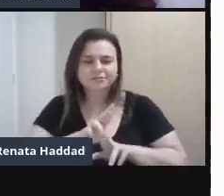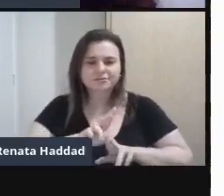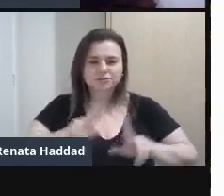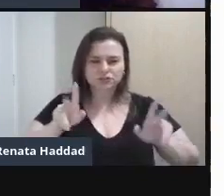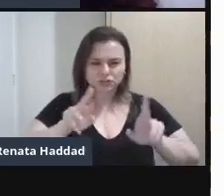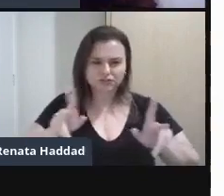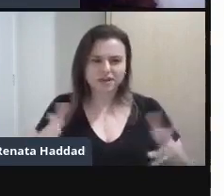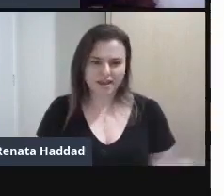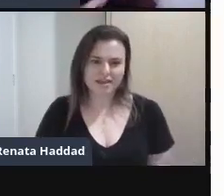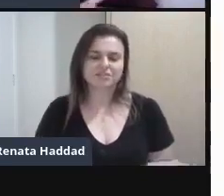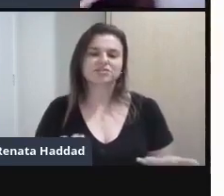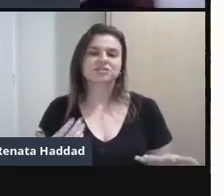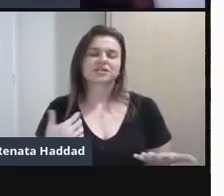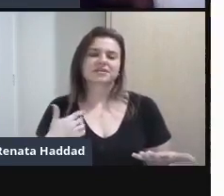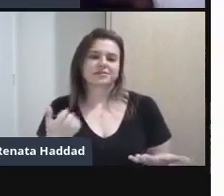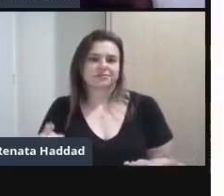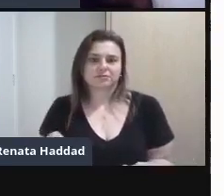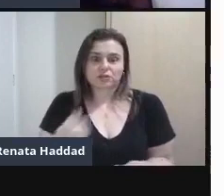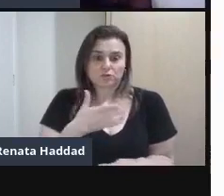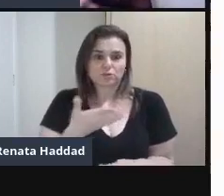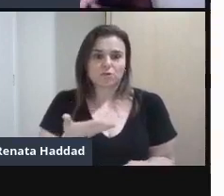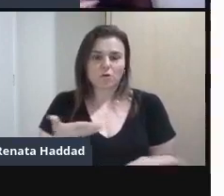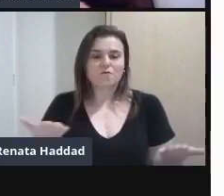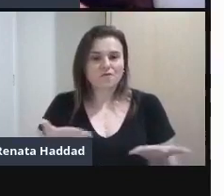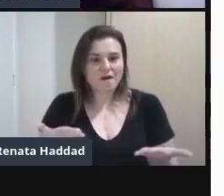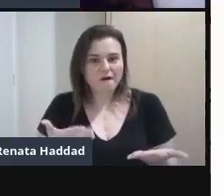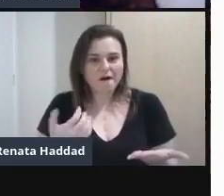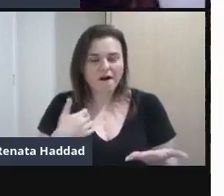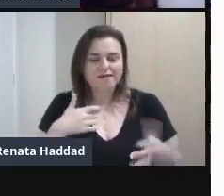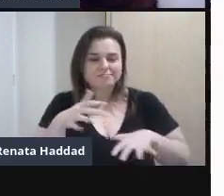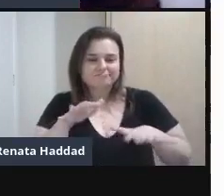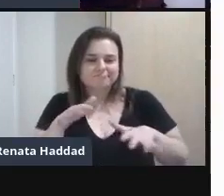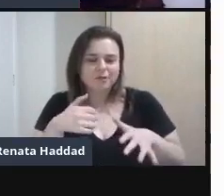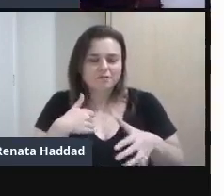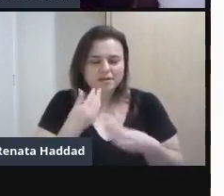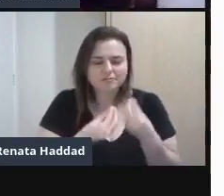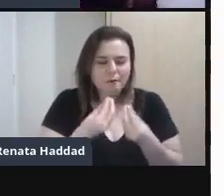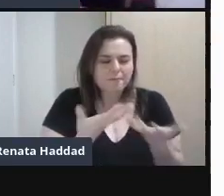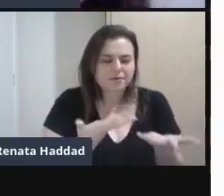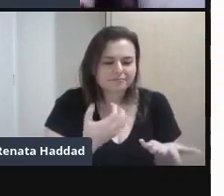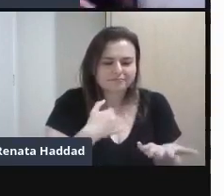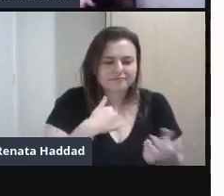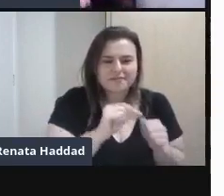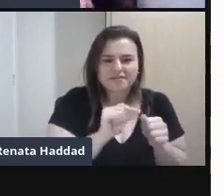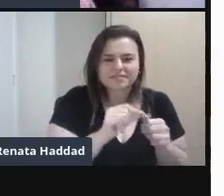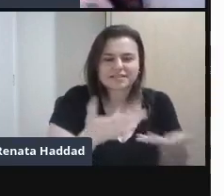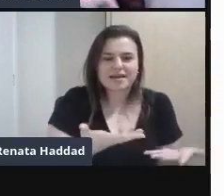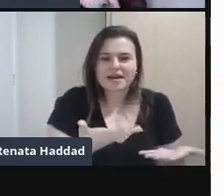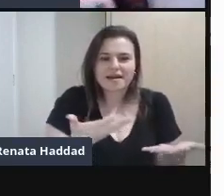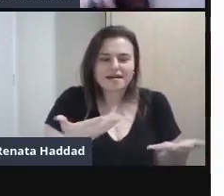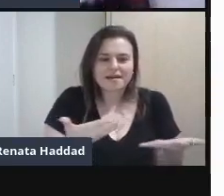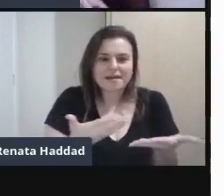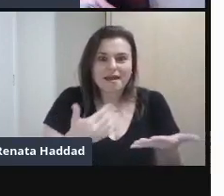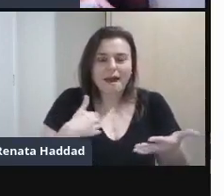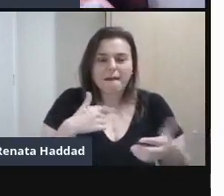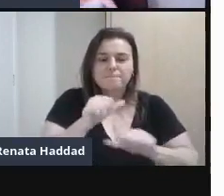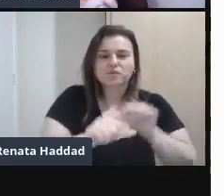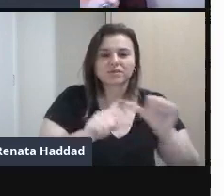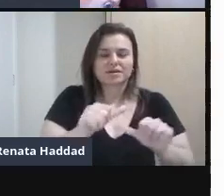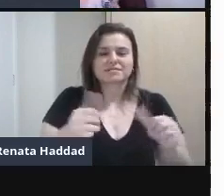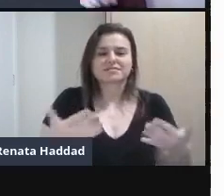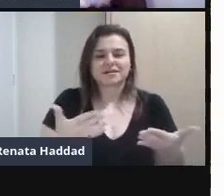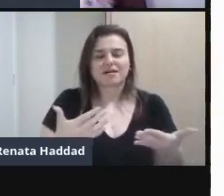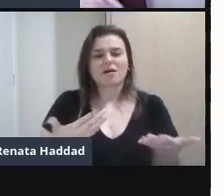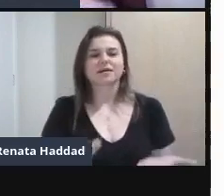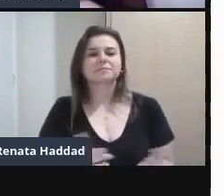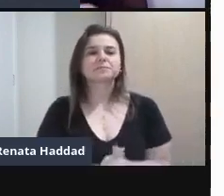um dos movimentos Inseridos na obra Em todo o percurso Da Regina Silveira E a gente tem como representação E eu trouxe como